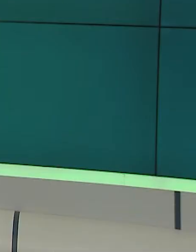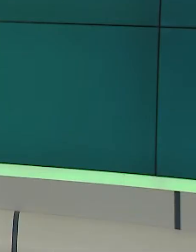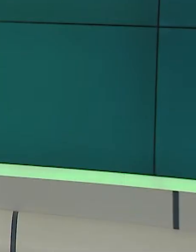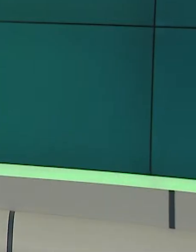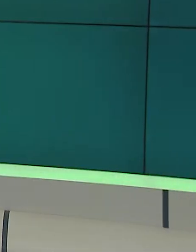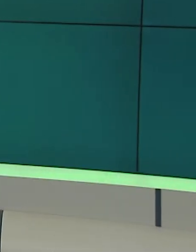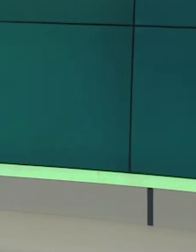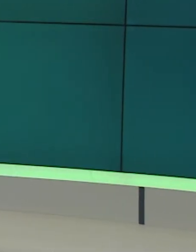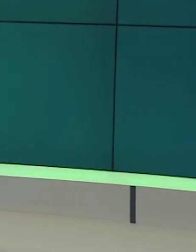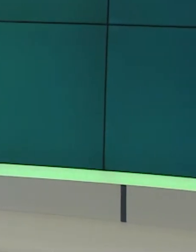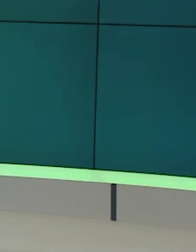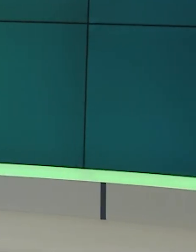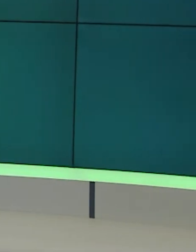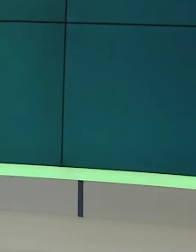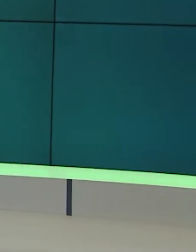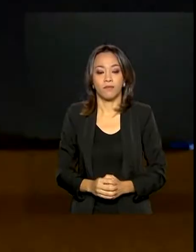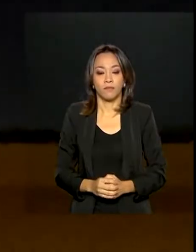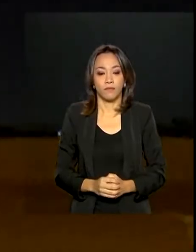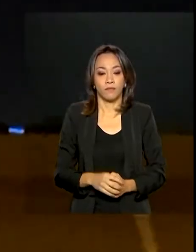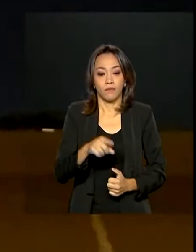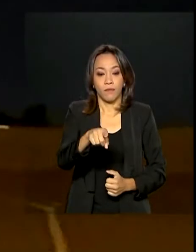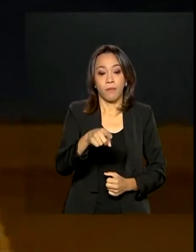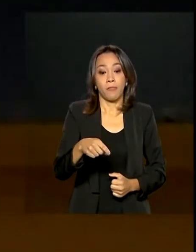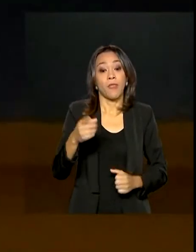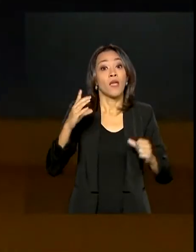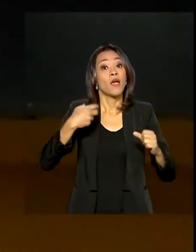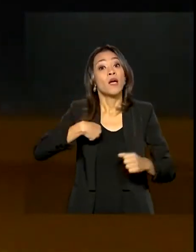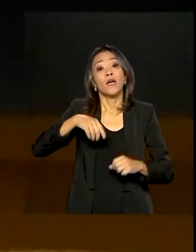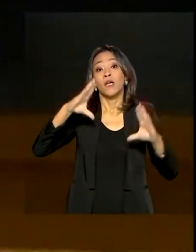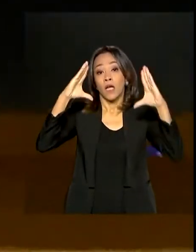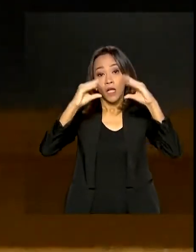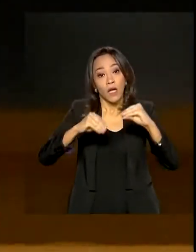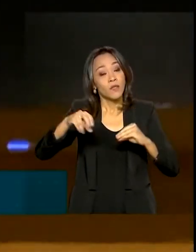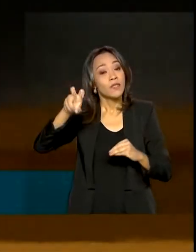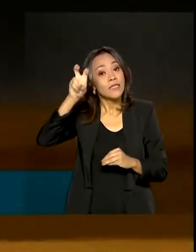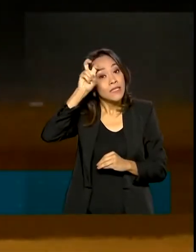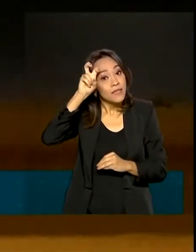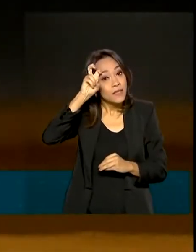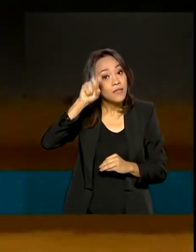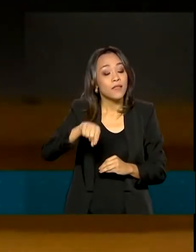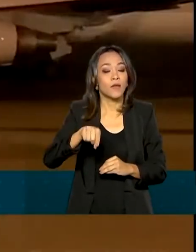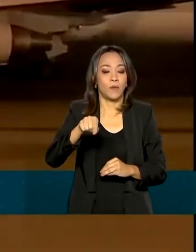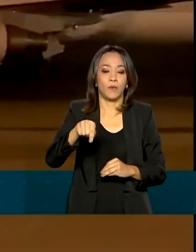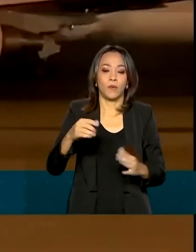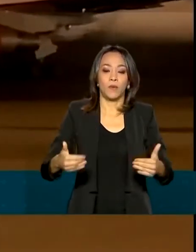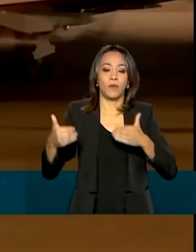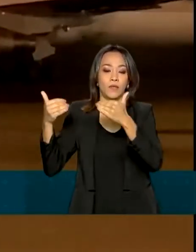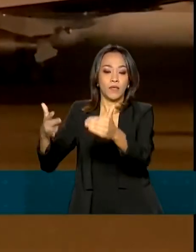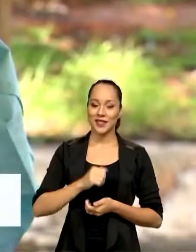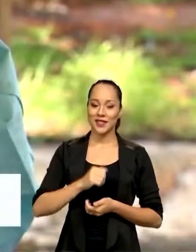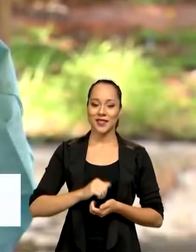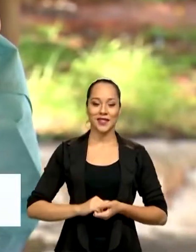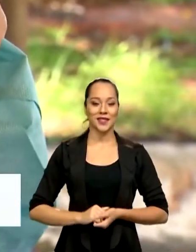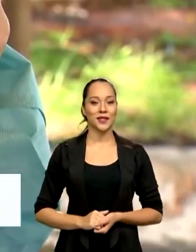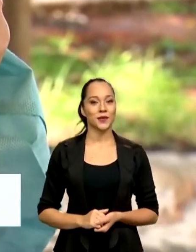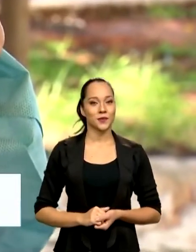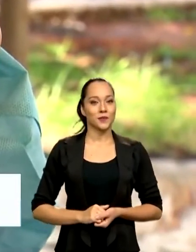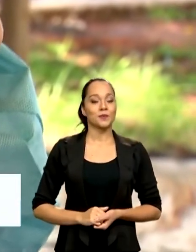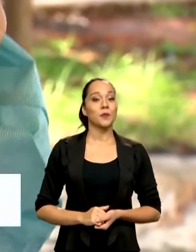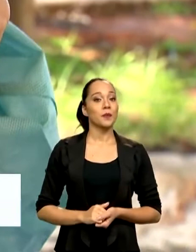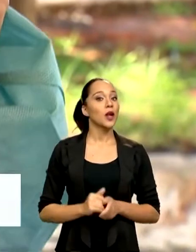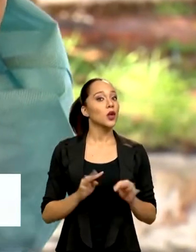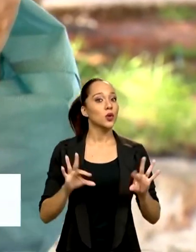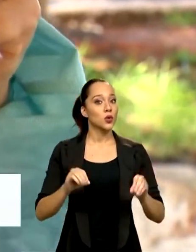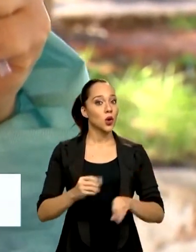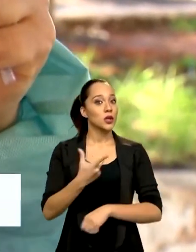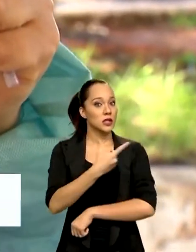hoje. Esperança de vacina para todos. Chega ao Brasil mais um lote de vacinas da Pfizer. Uma reportagem vai